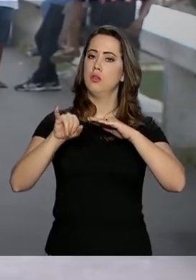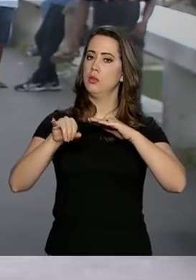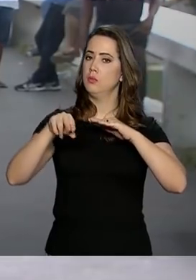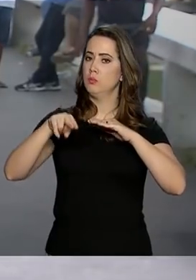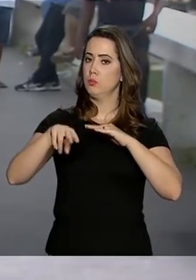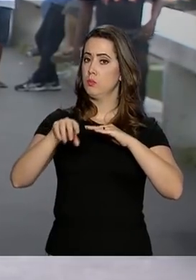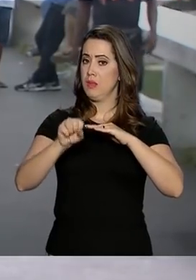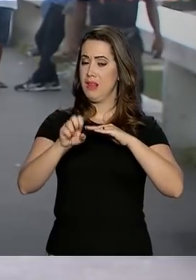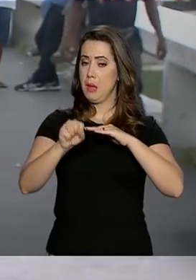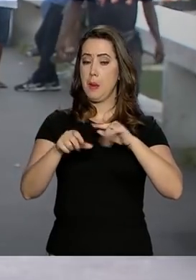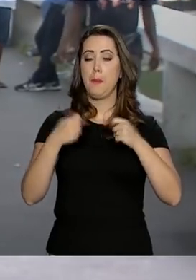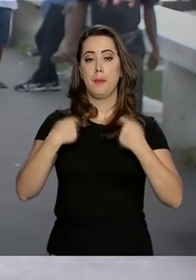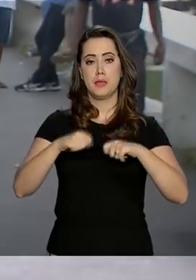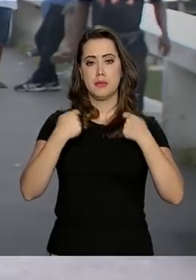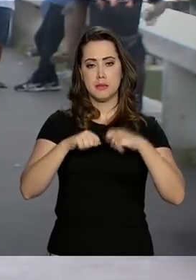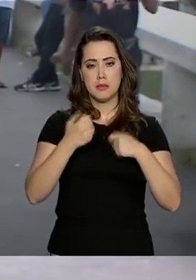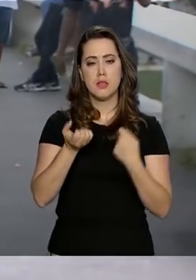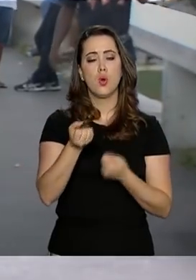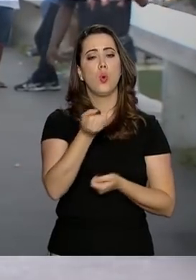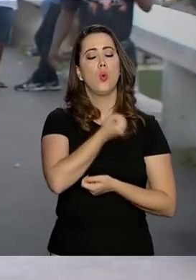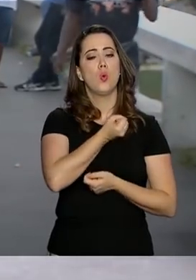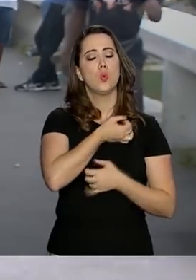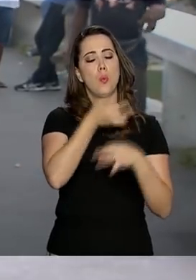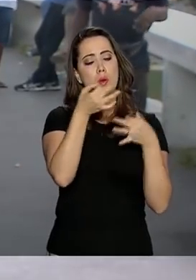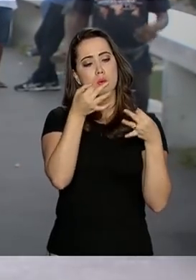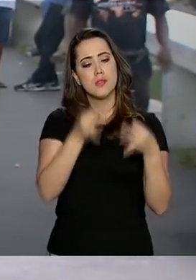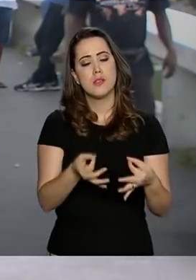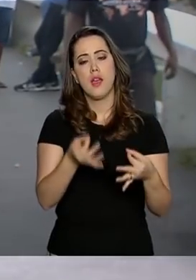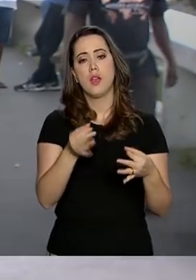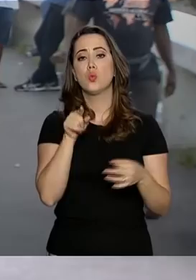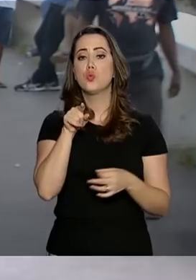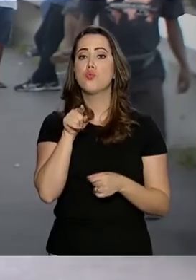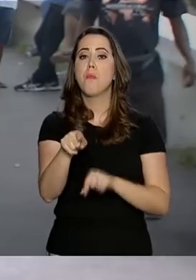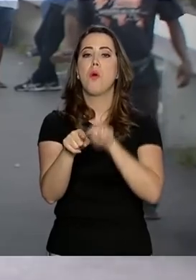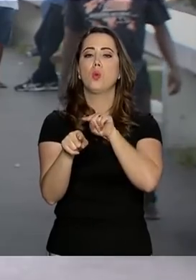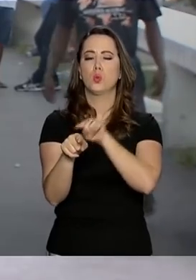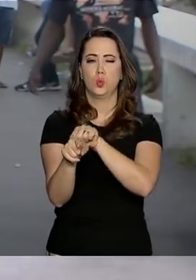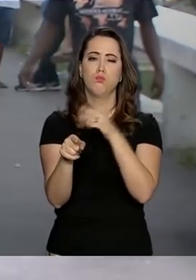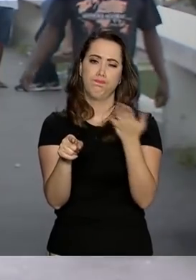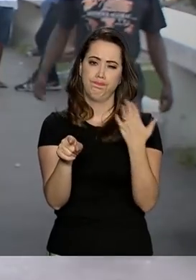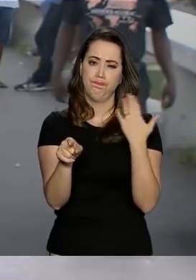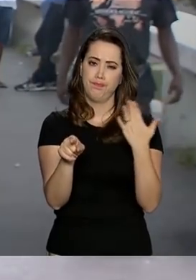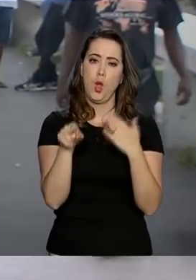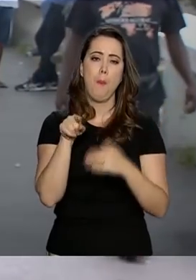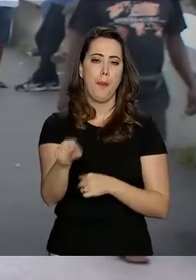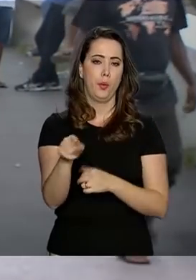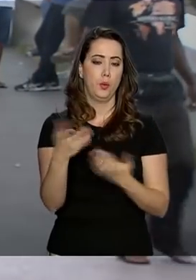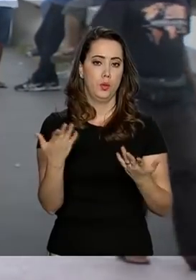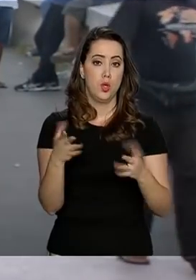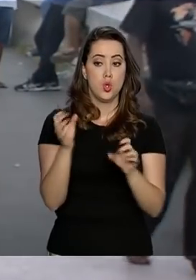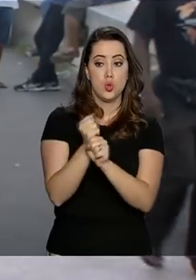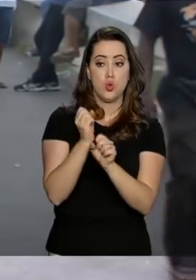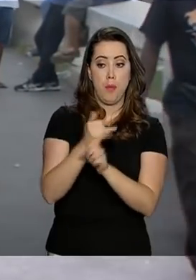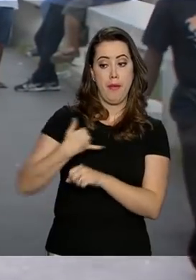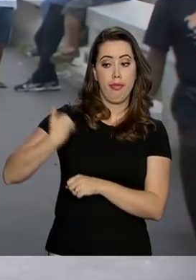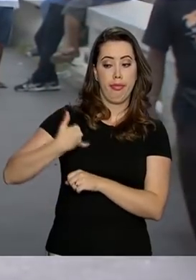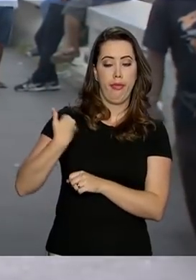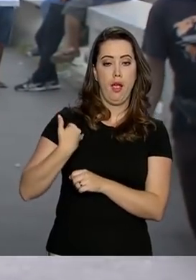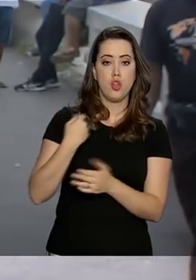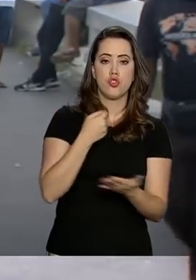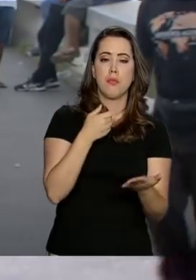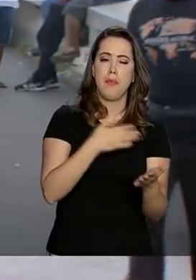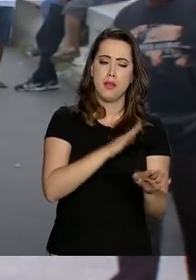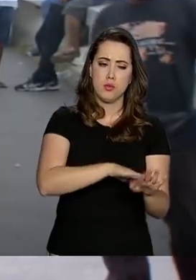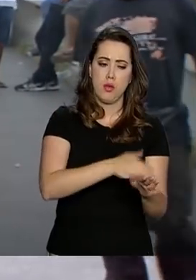trabalhador precisa atingir uma quantidade determinada de pontos. O que vale nessa conta é a soma da idade com o tempo de